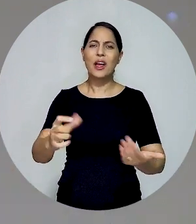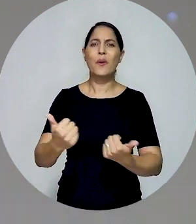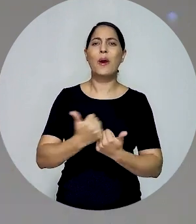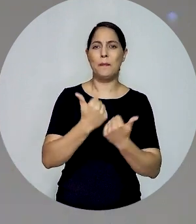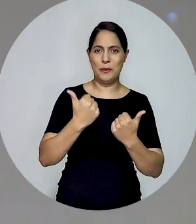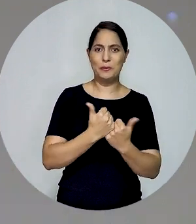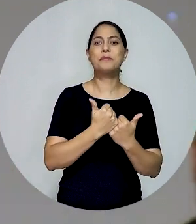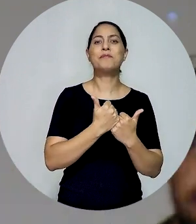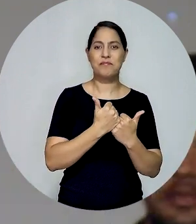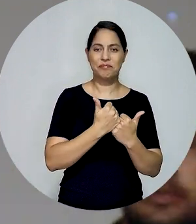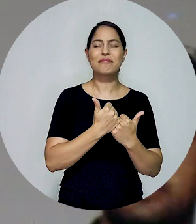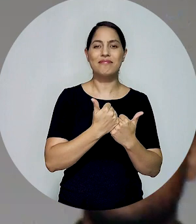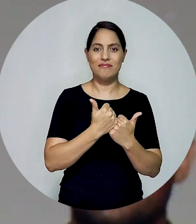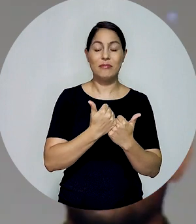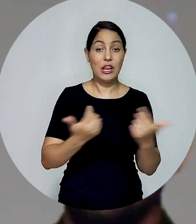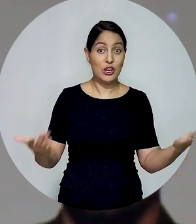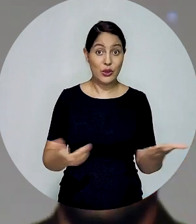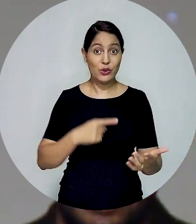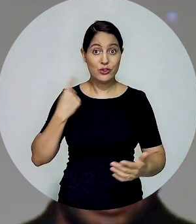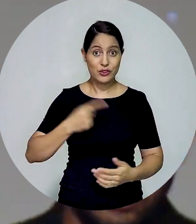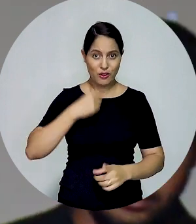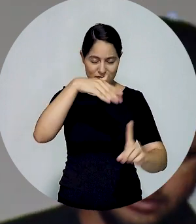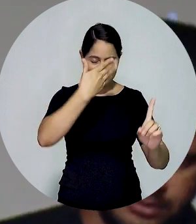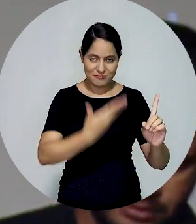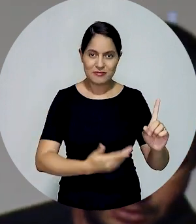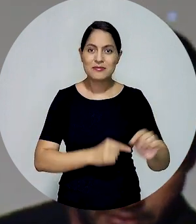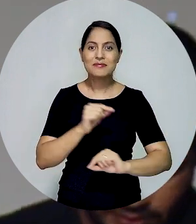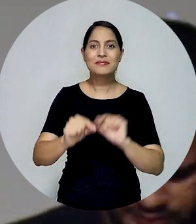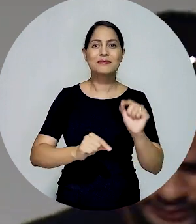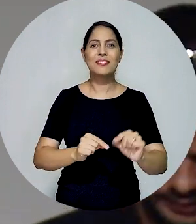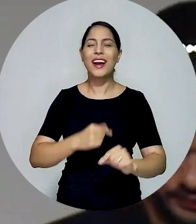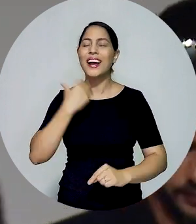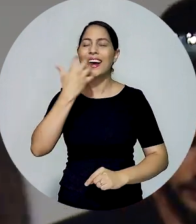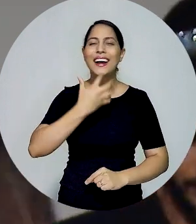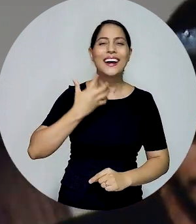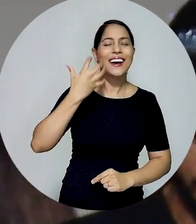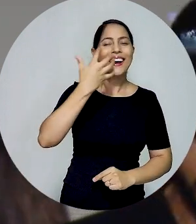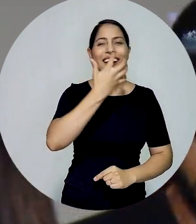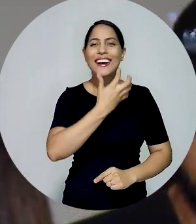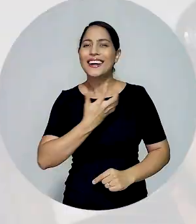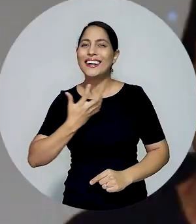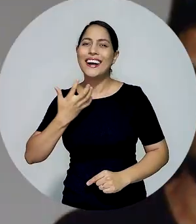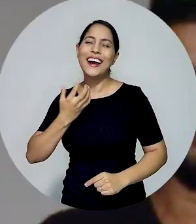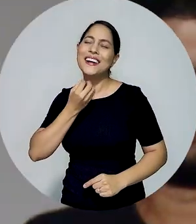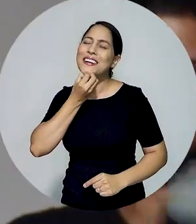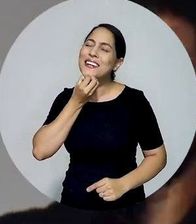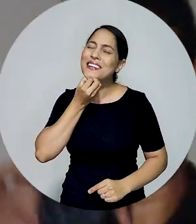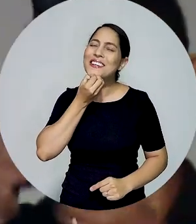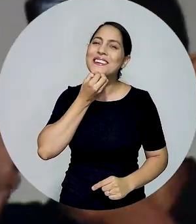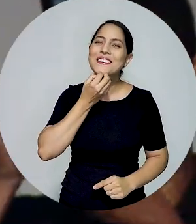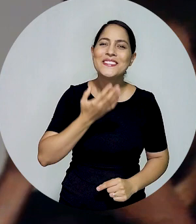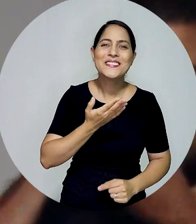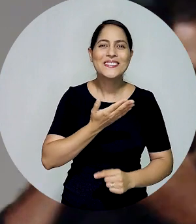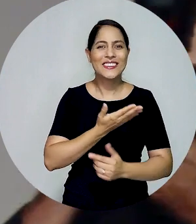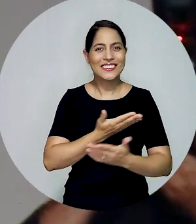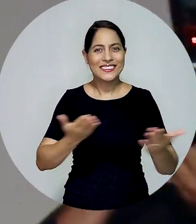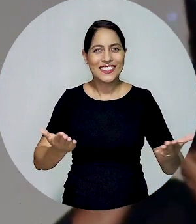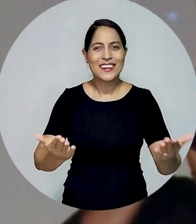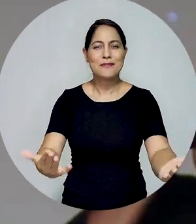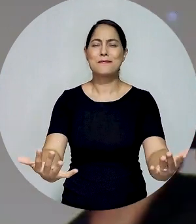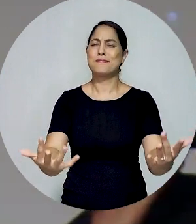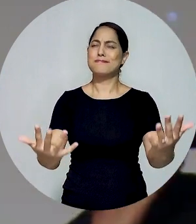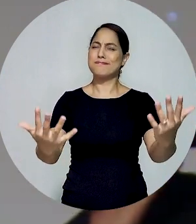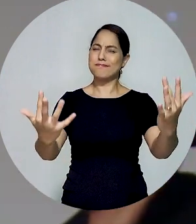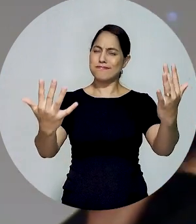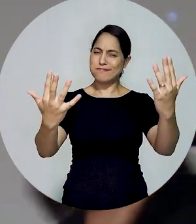apoio de cada um dos senhores e cada uma das senhoras. E a homenagem que nós faremos é a seguinte. Ah, que bom você